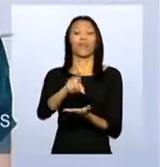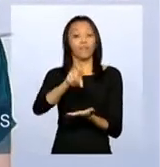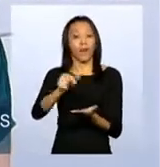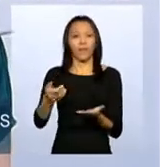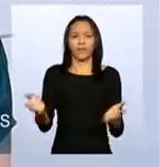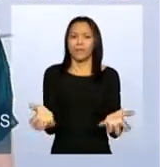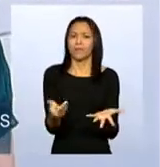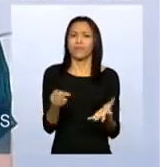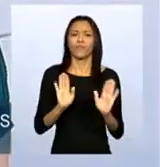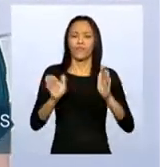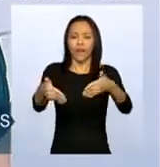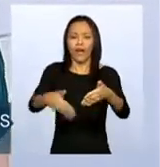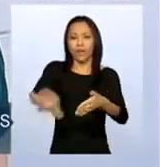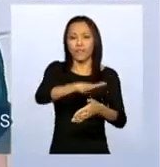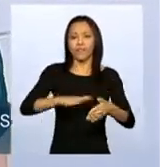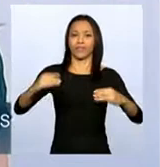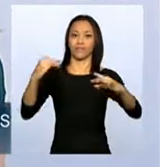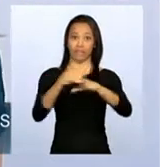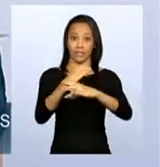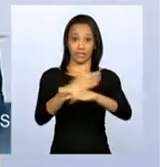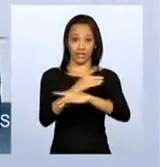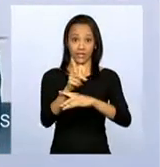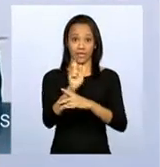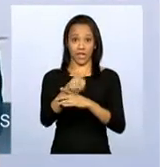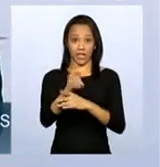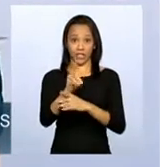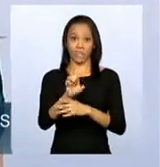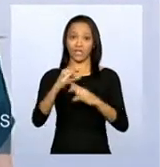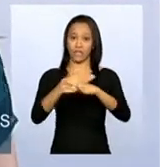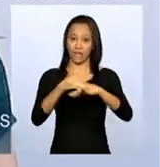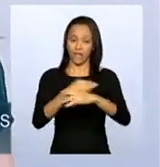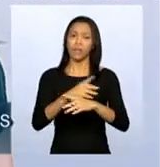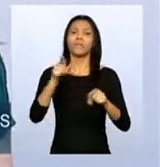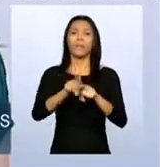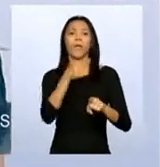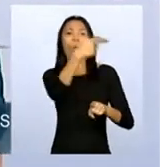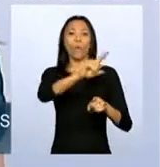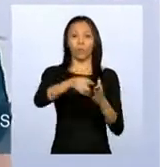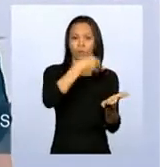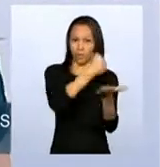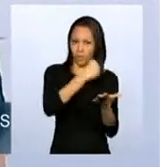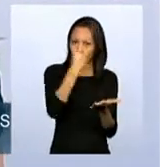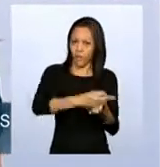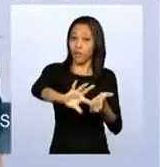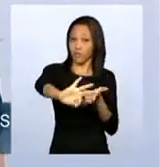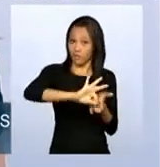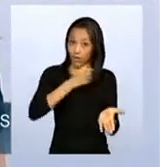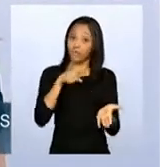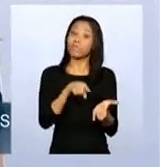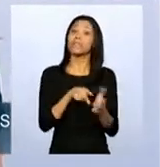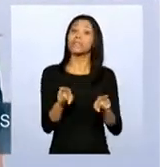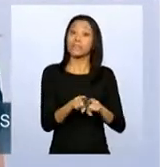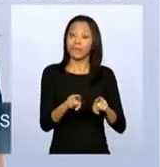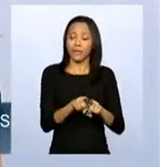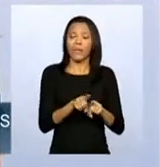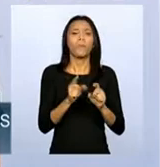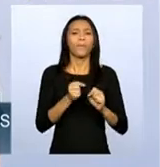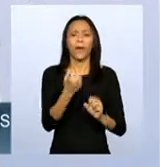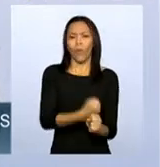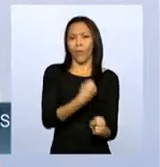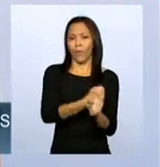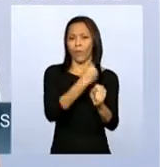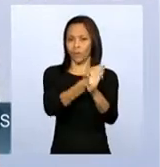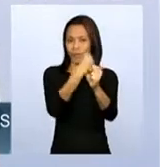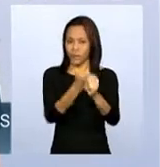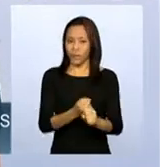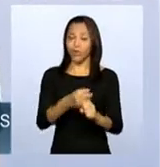na modalidade de grandes cidades. Além disso, vão ser assinados outros dois contratos, dessa vez de contrapartida para obras